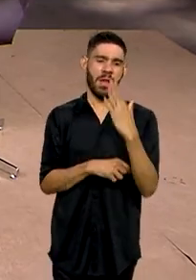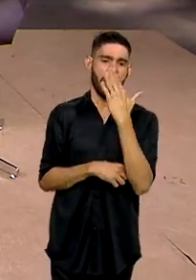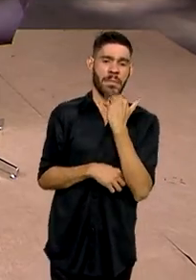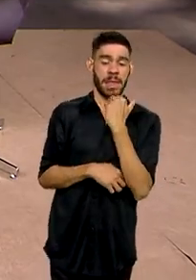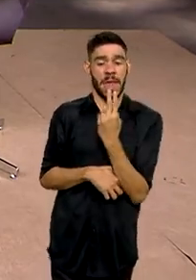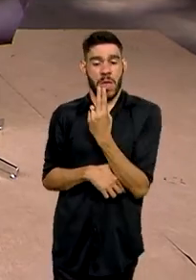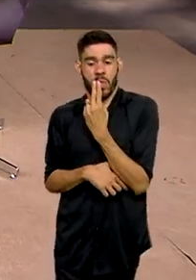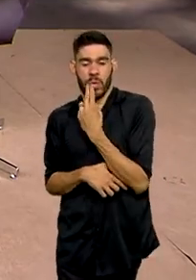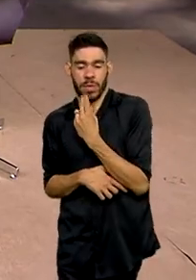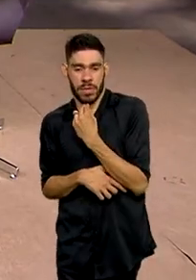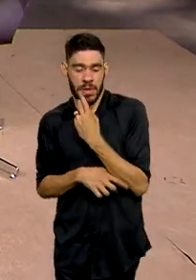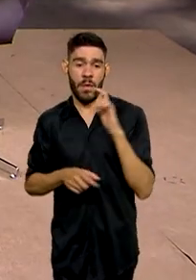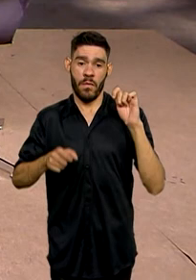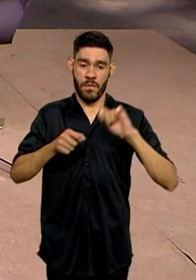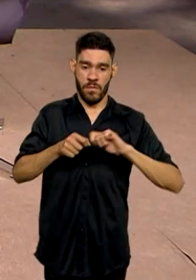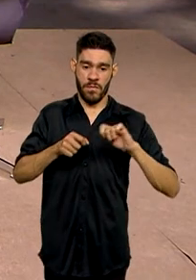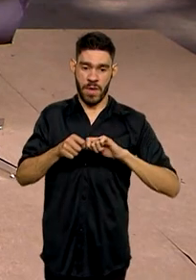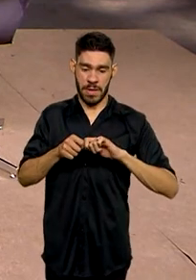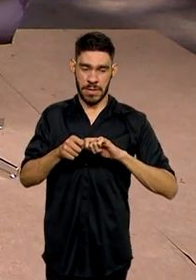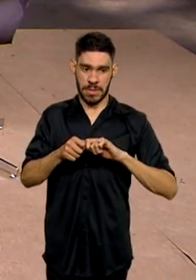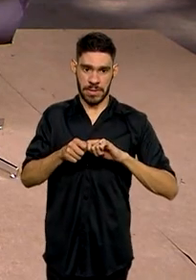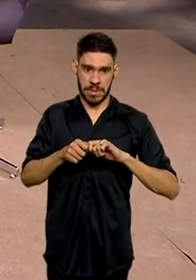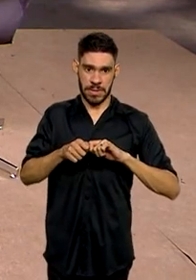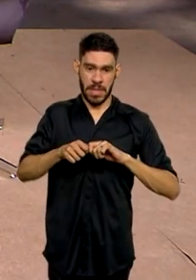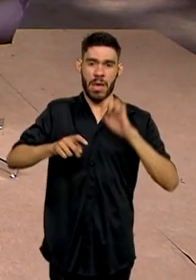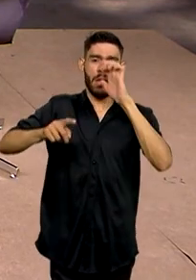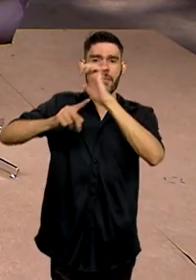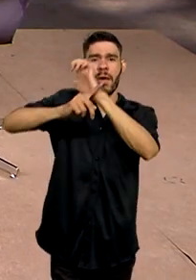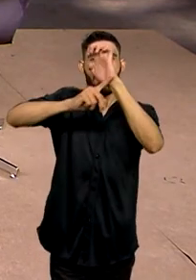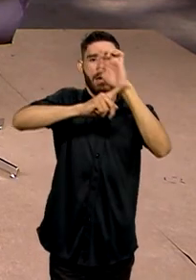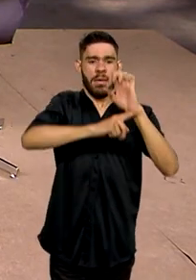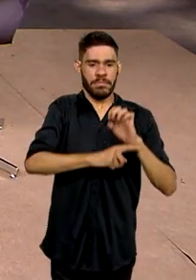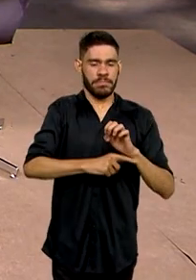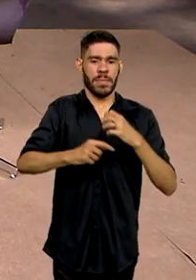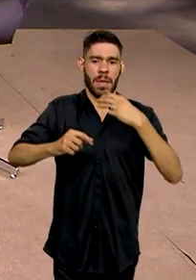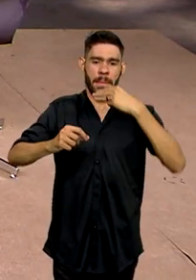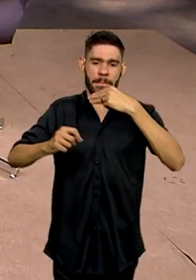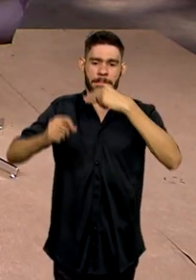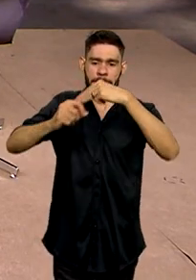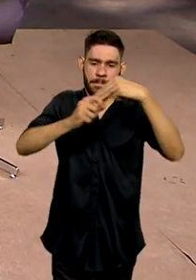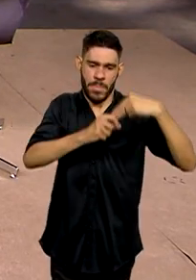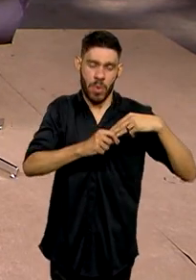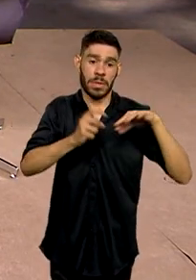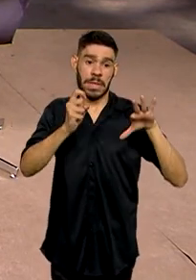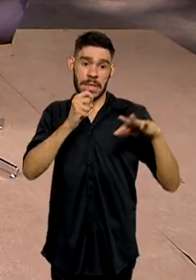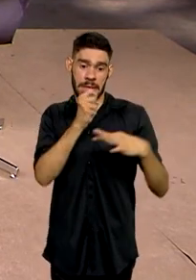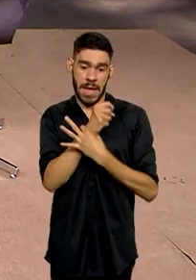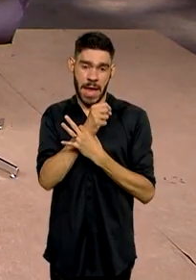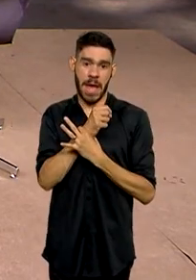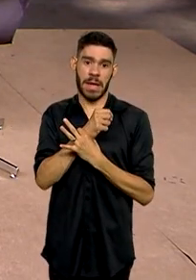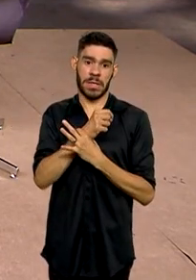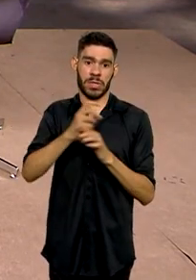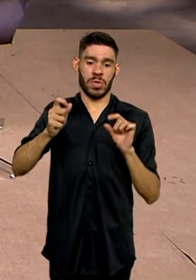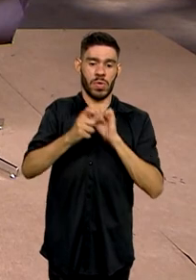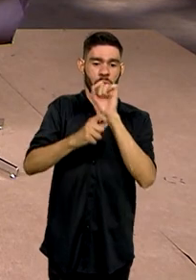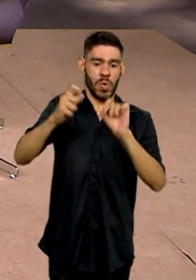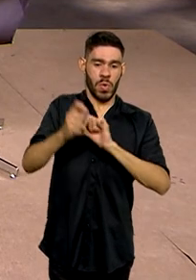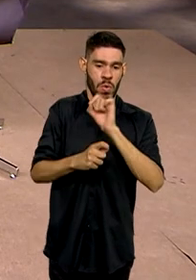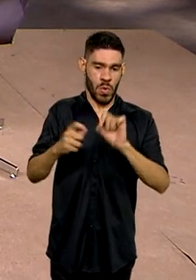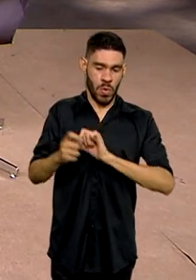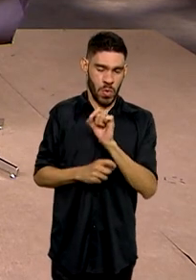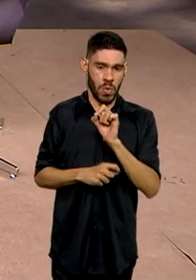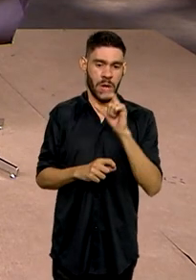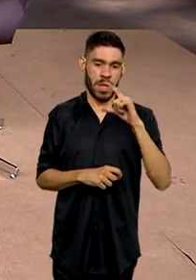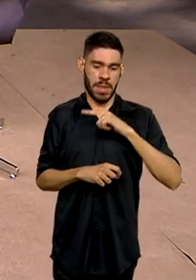fazer isto em cada estado, em cada município, garantir que a gente tenha ali o